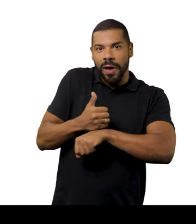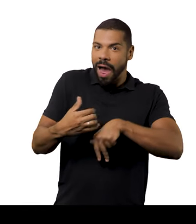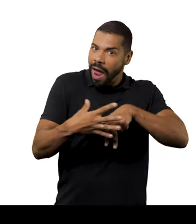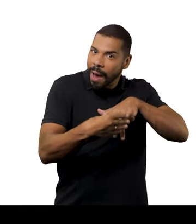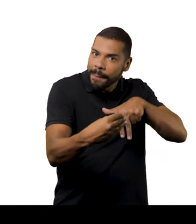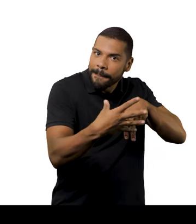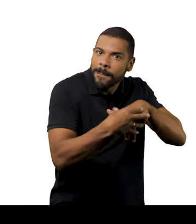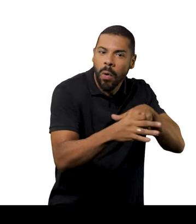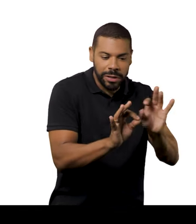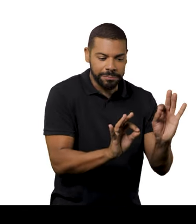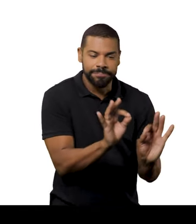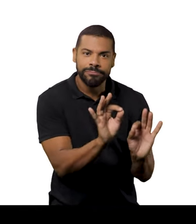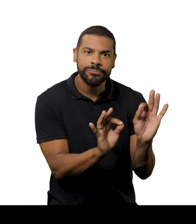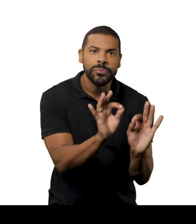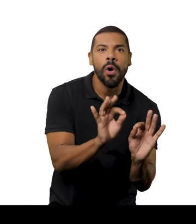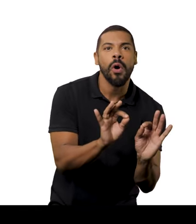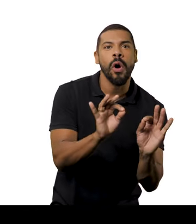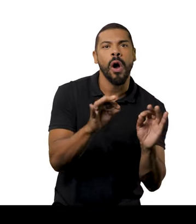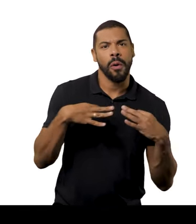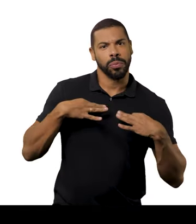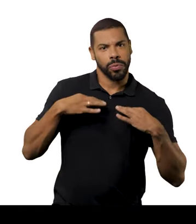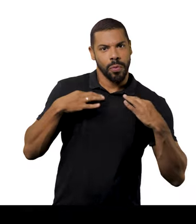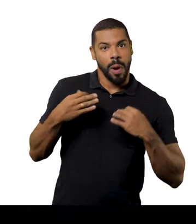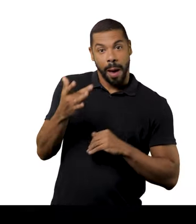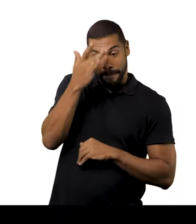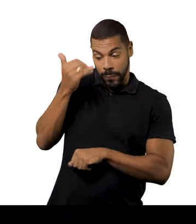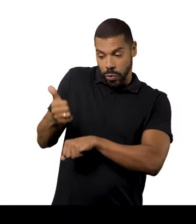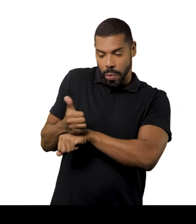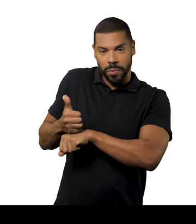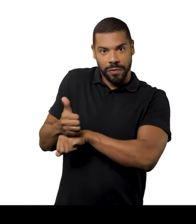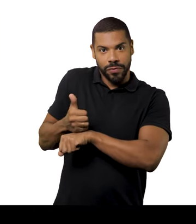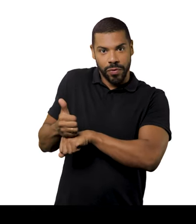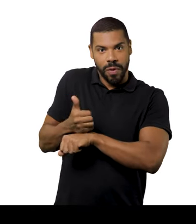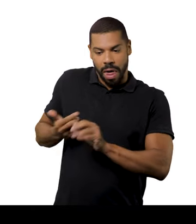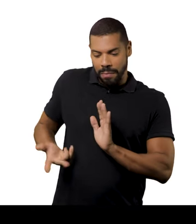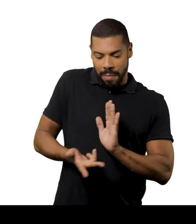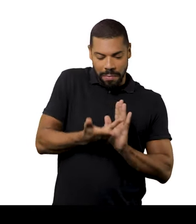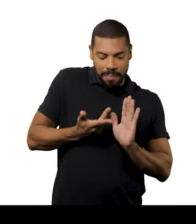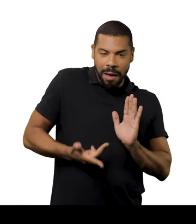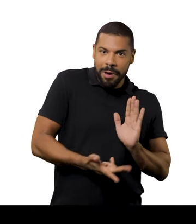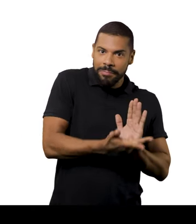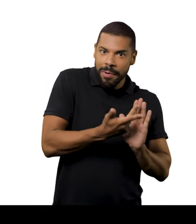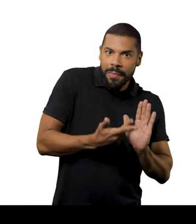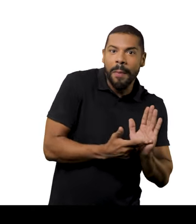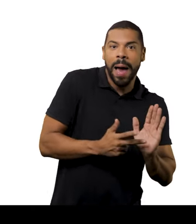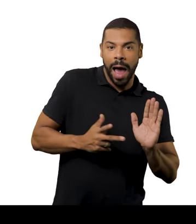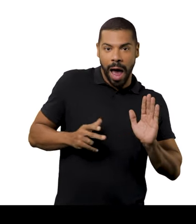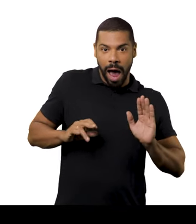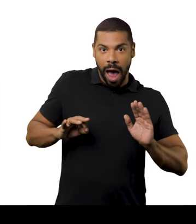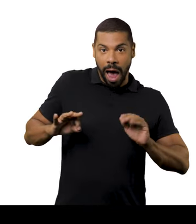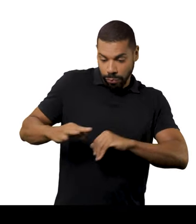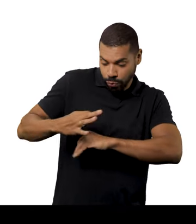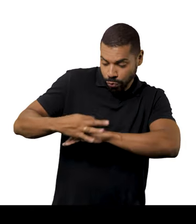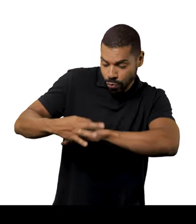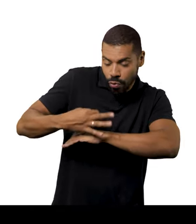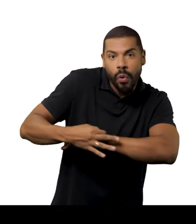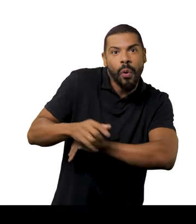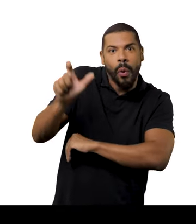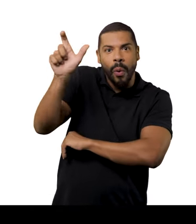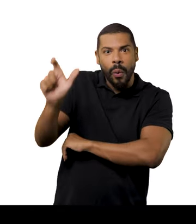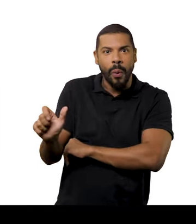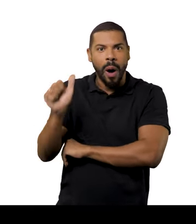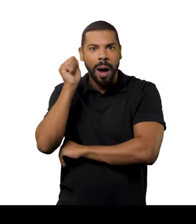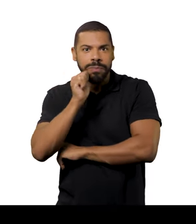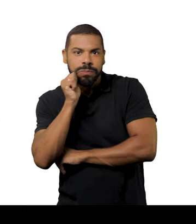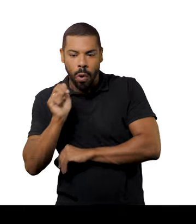faz a arte, quem faz a moda. Não só o designer, o estilista, mas a